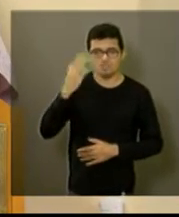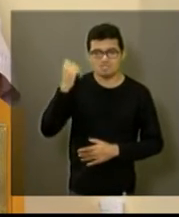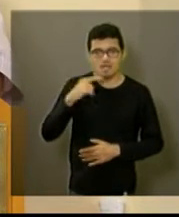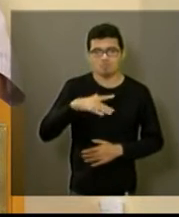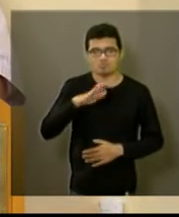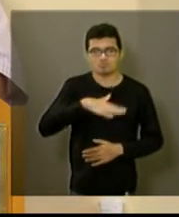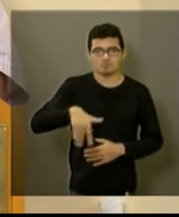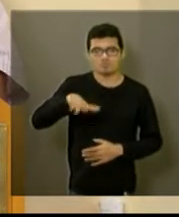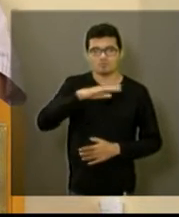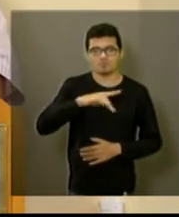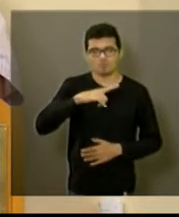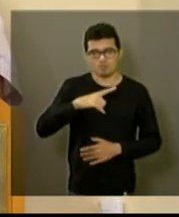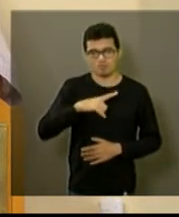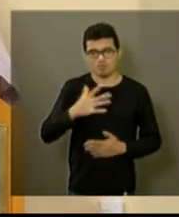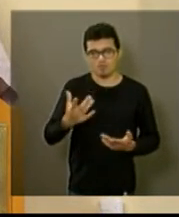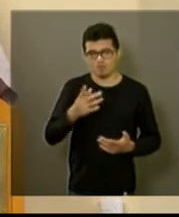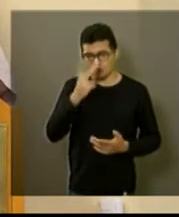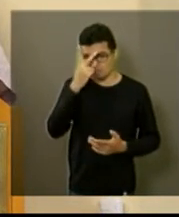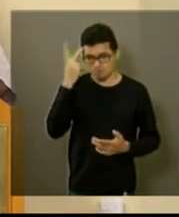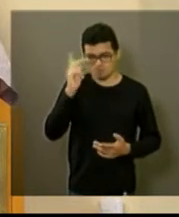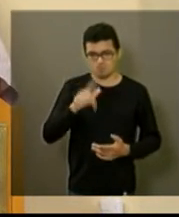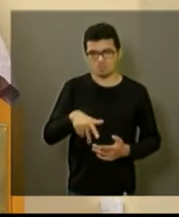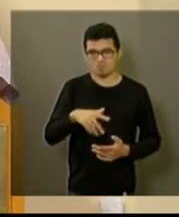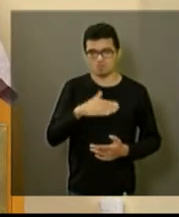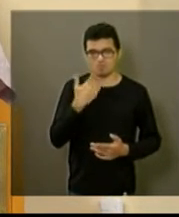inclusive tivemos uma tragédia de um homicídio lá,